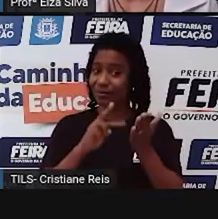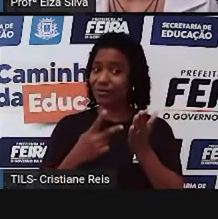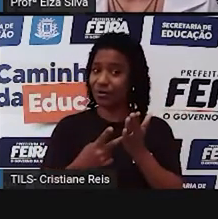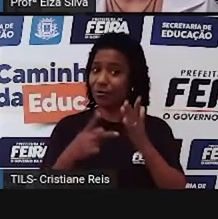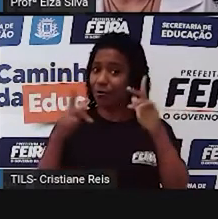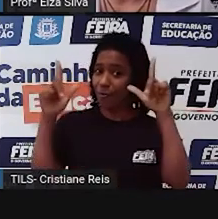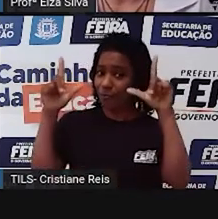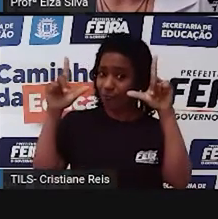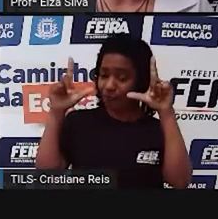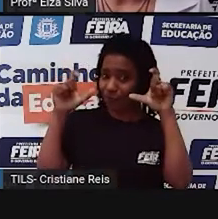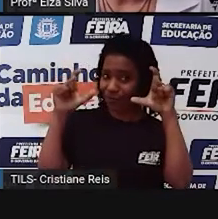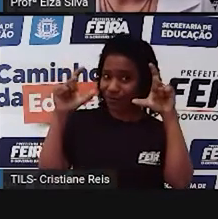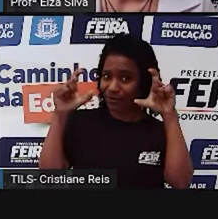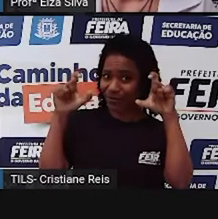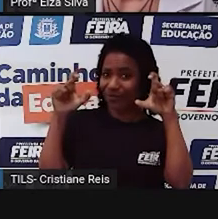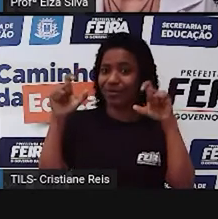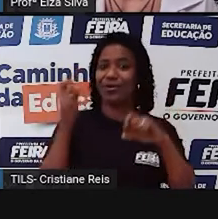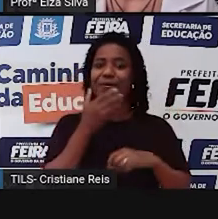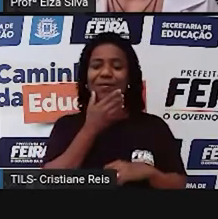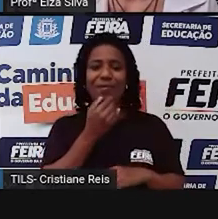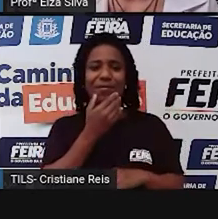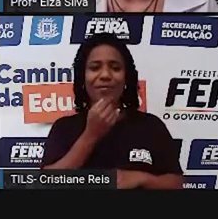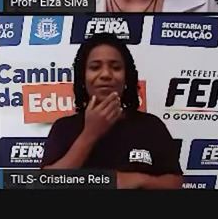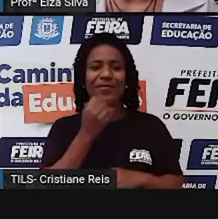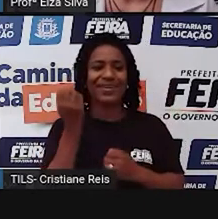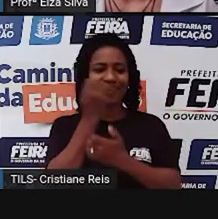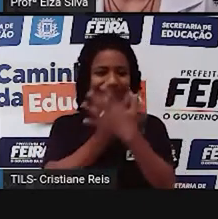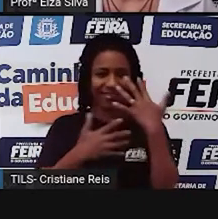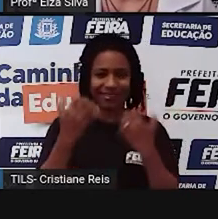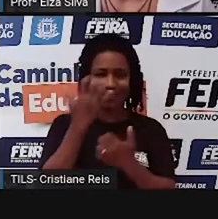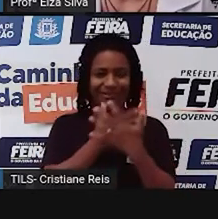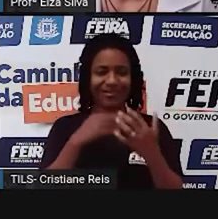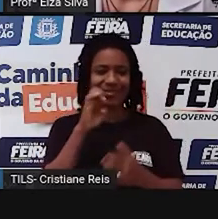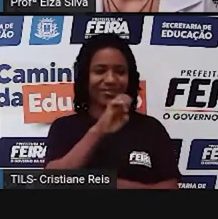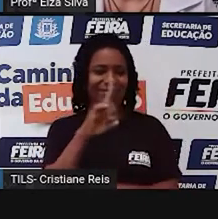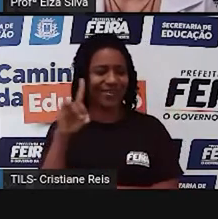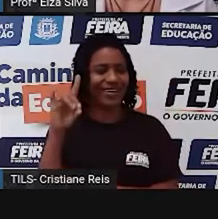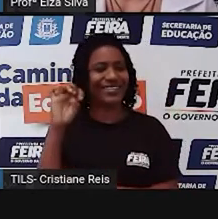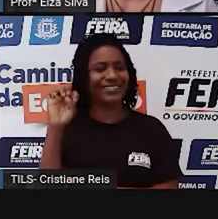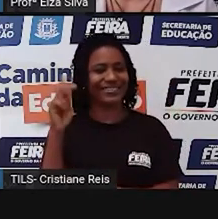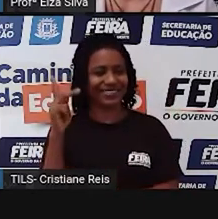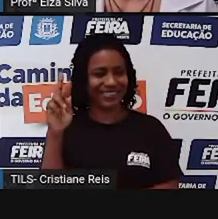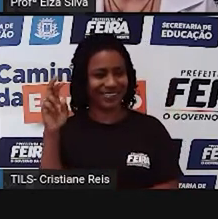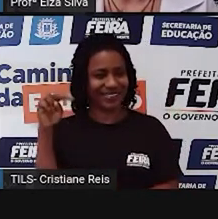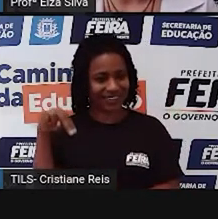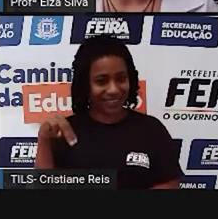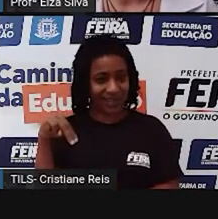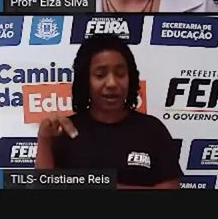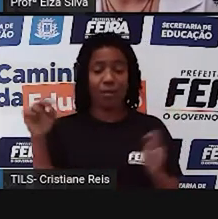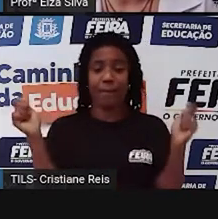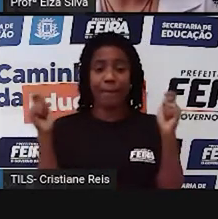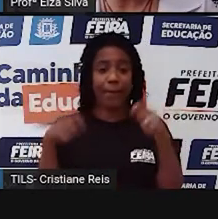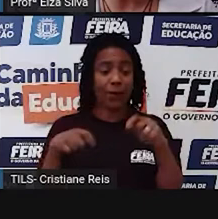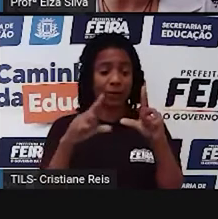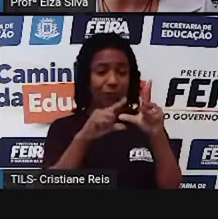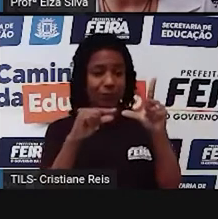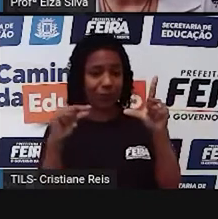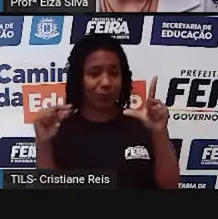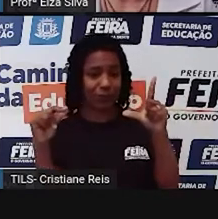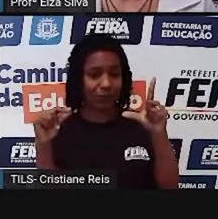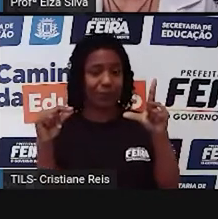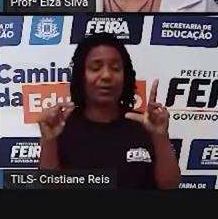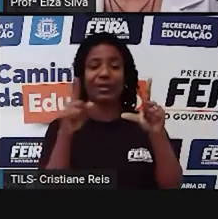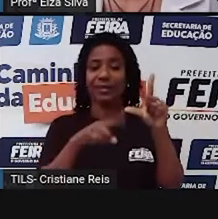do cantor Ed Sheeran. A letra da música e o link vocês podem acessar pelo YouTube.